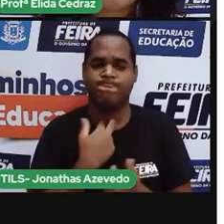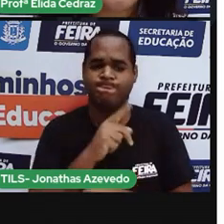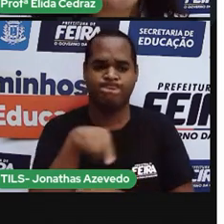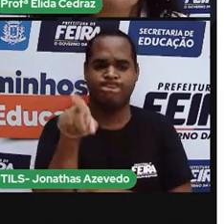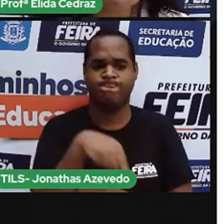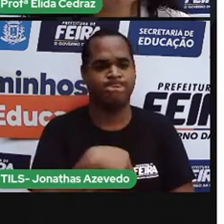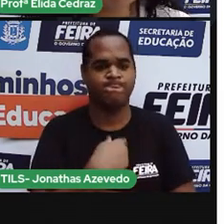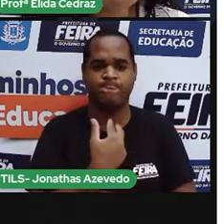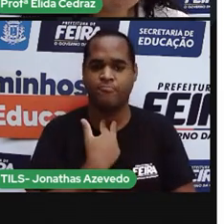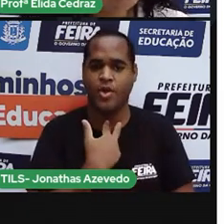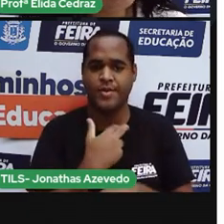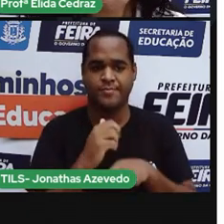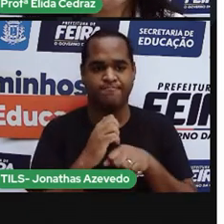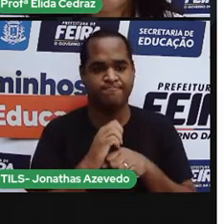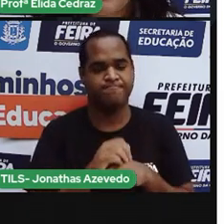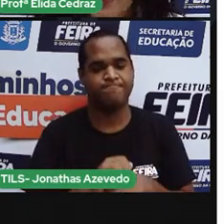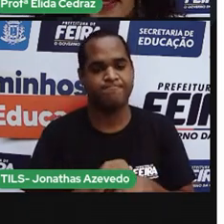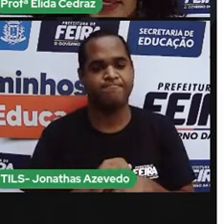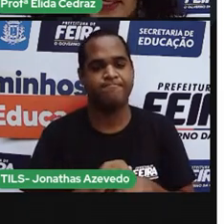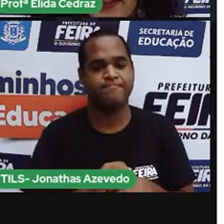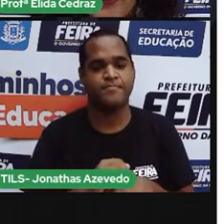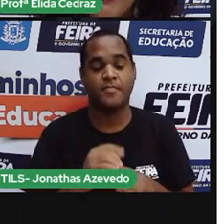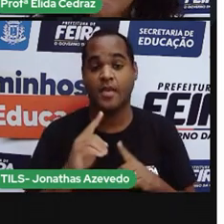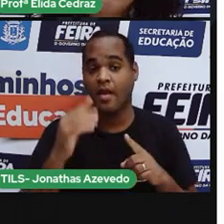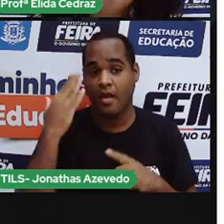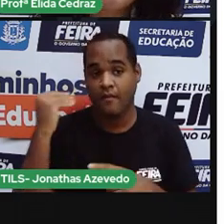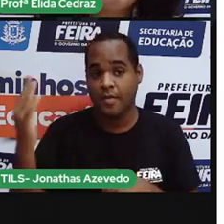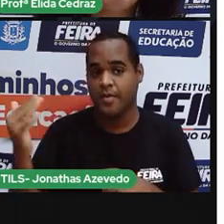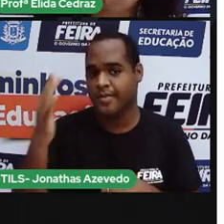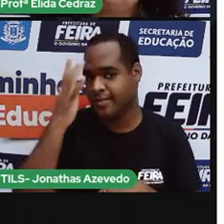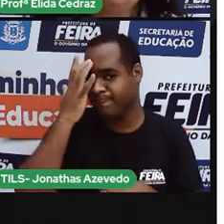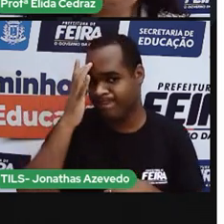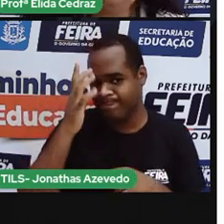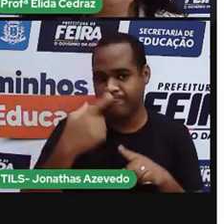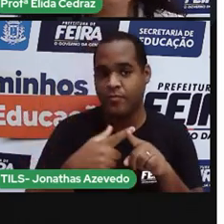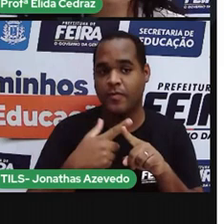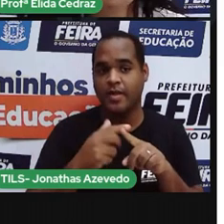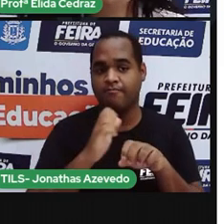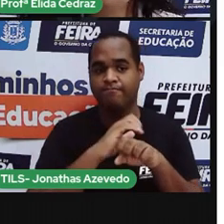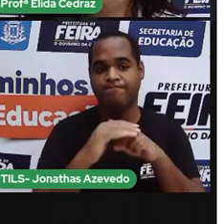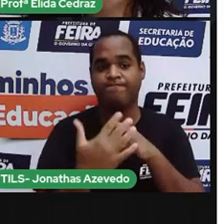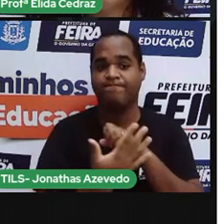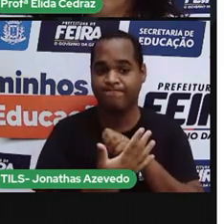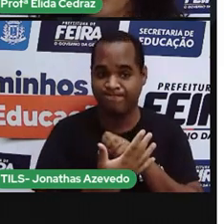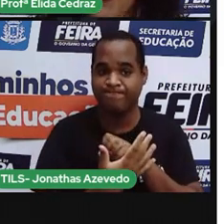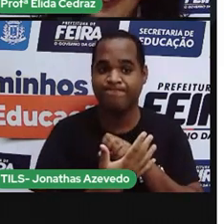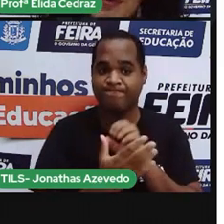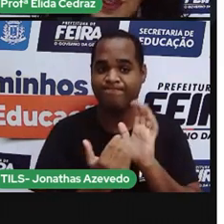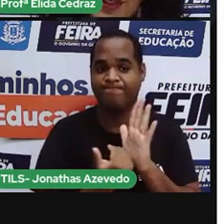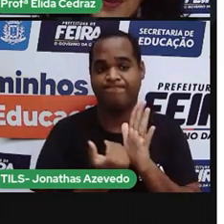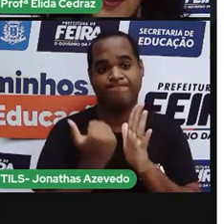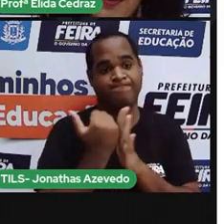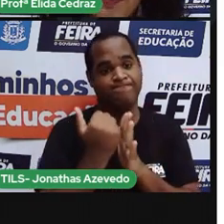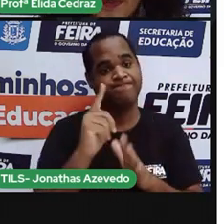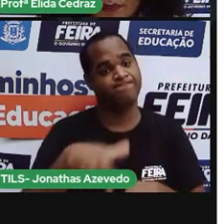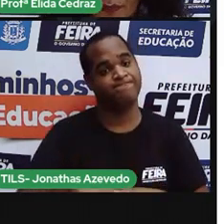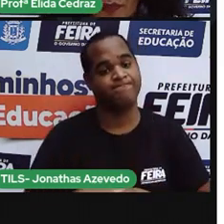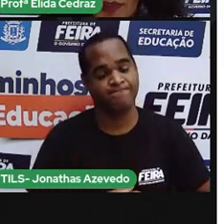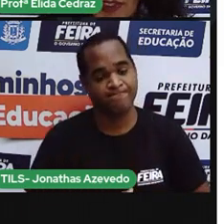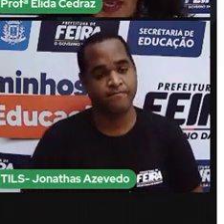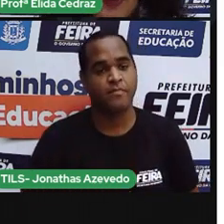realizar a famosa micareta devido à pandemia causada pelo coronavírus.